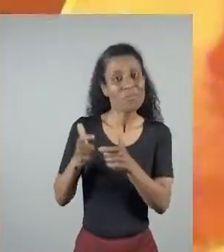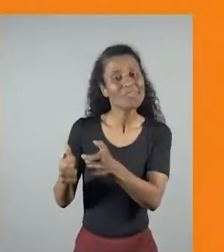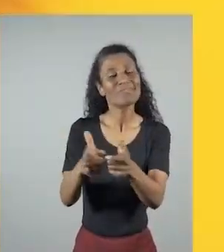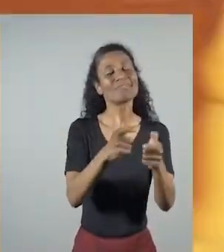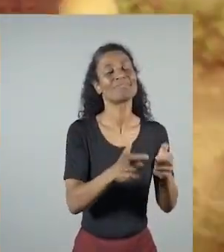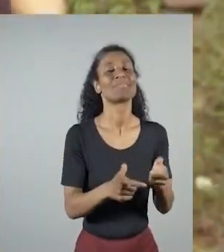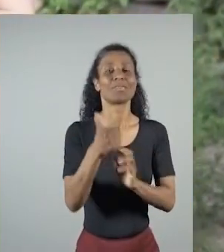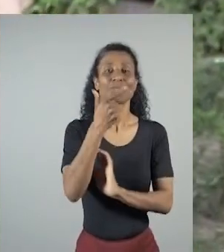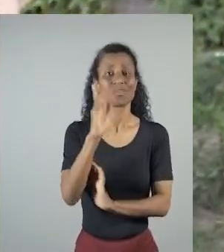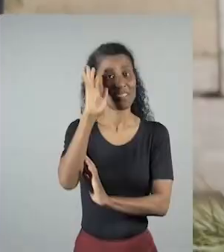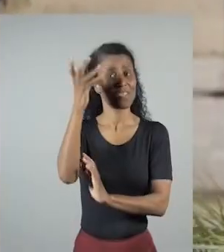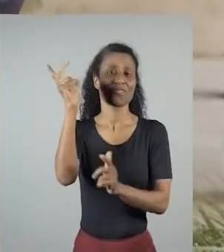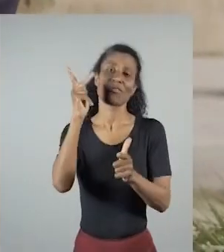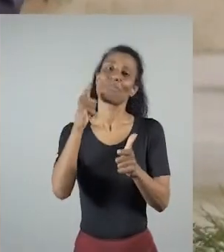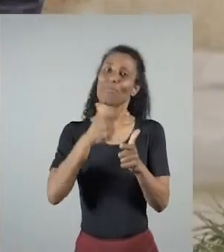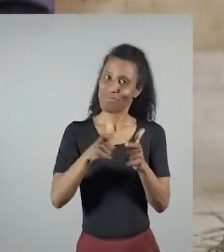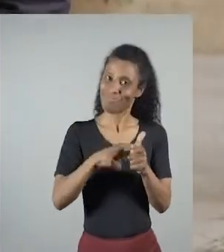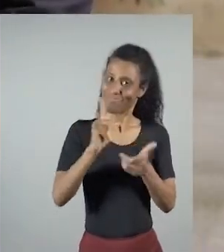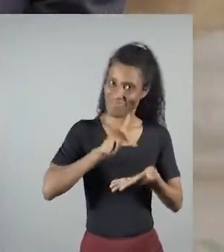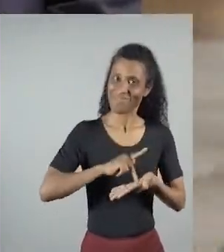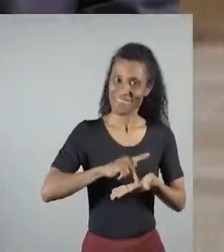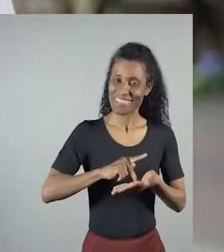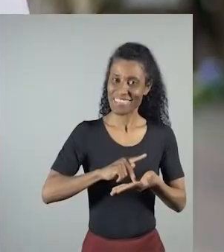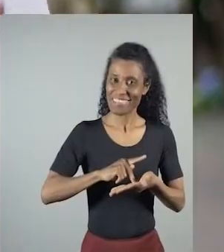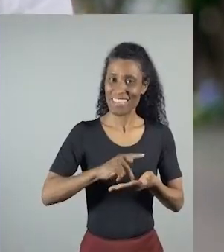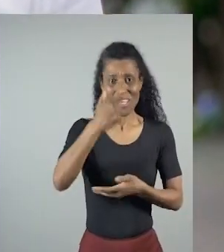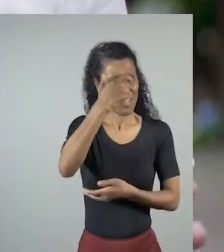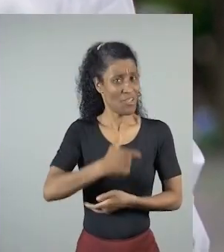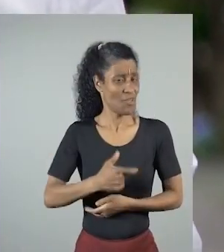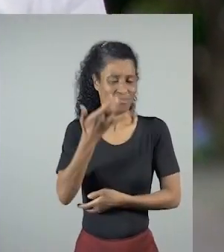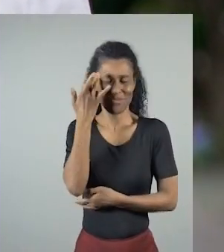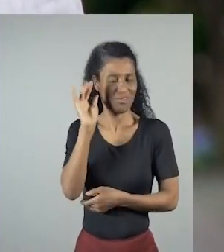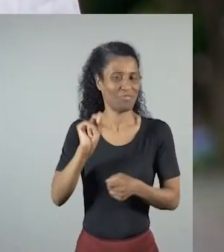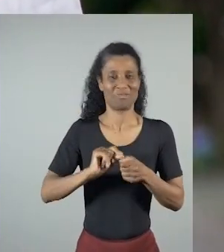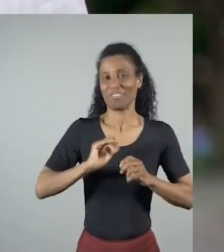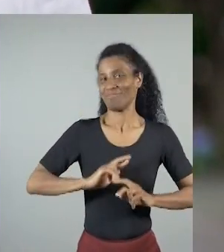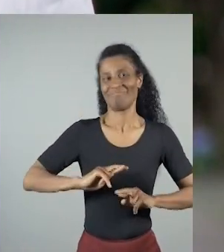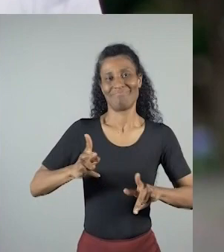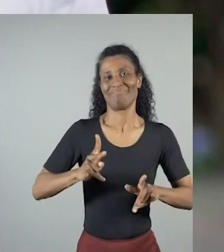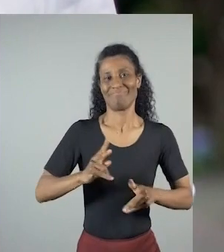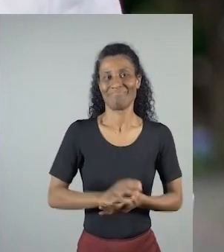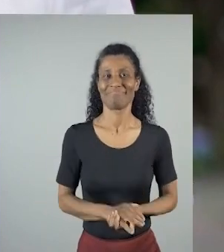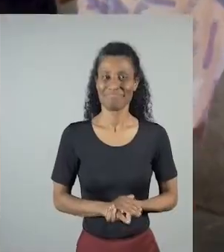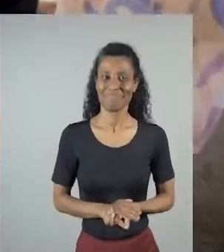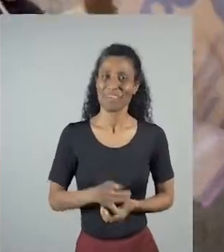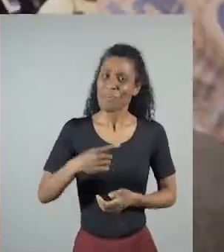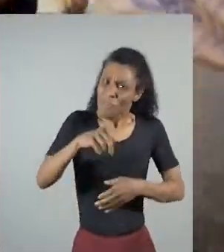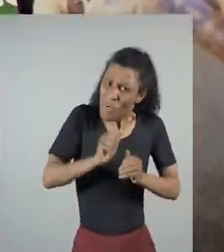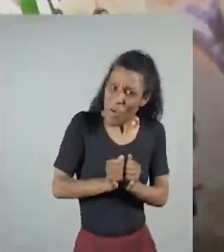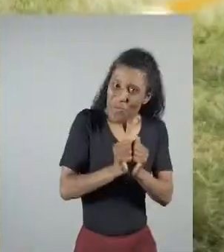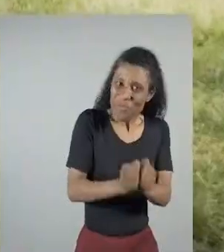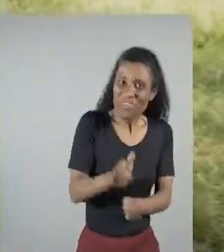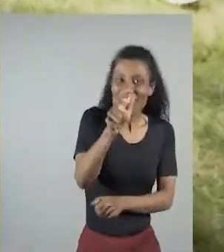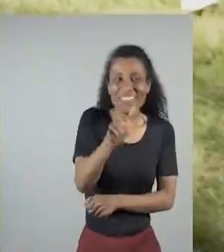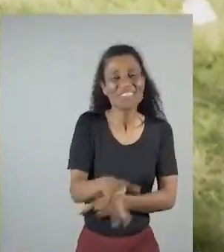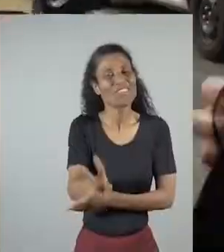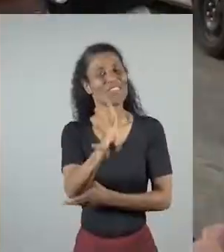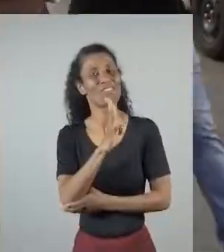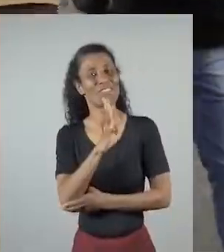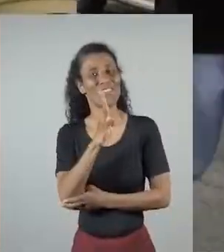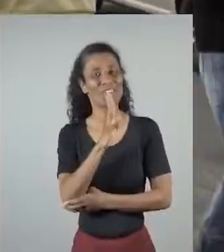os problemas de cada lugar para trazer soluções de verdade. Eu não sei fazer de outro jeito. Vai com quem